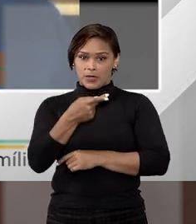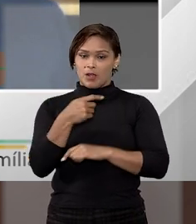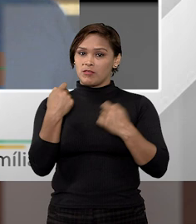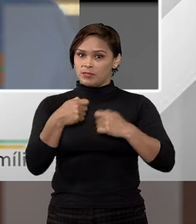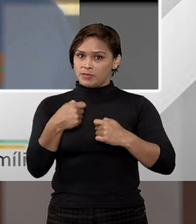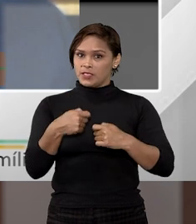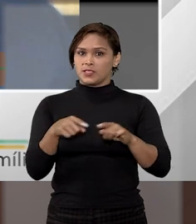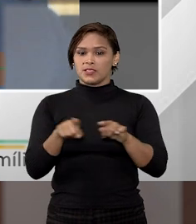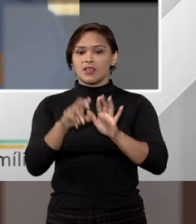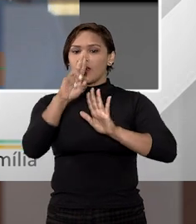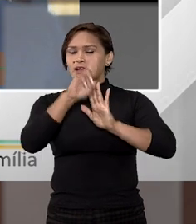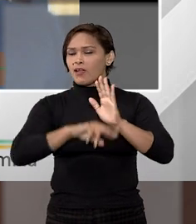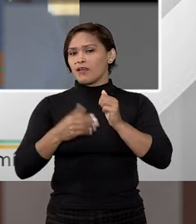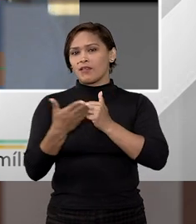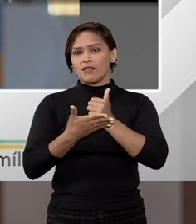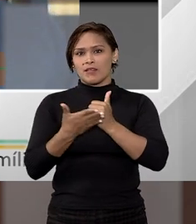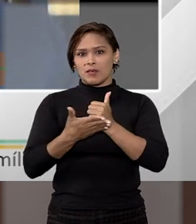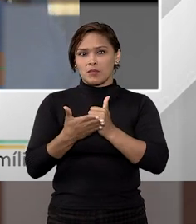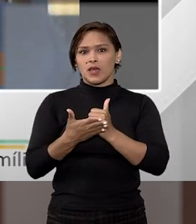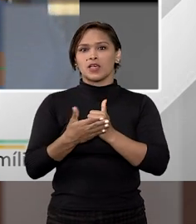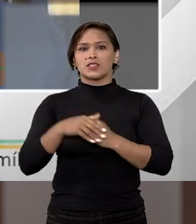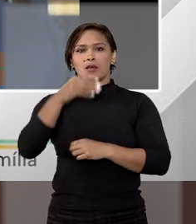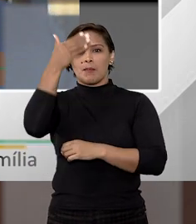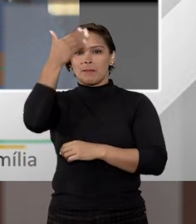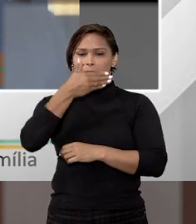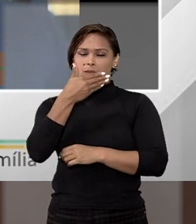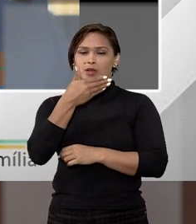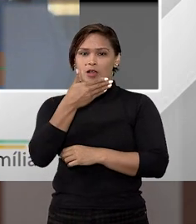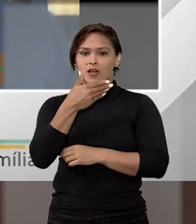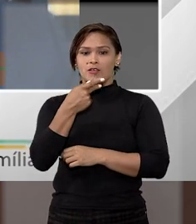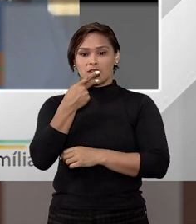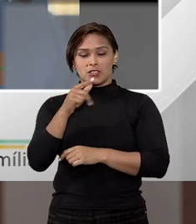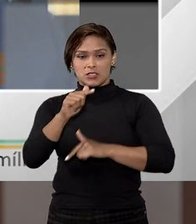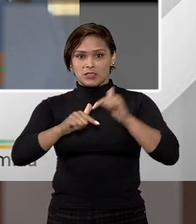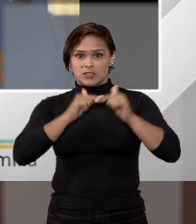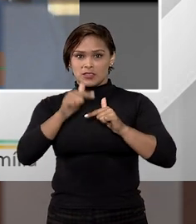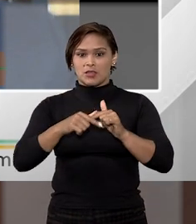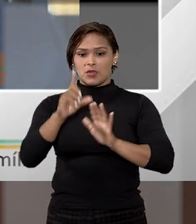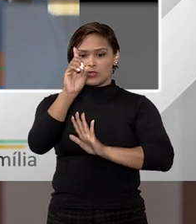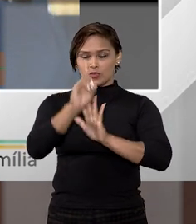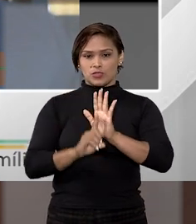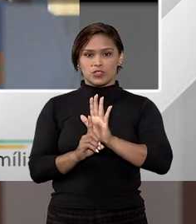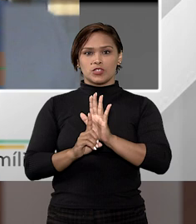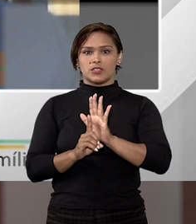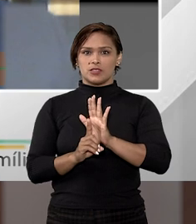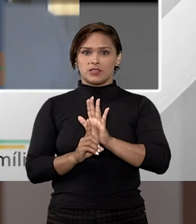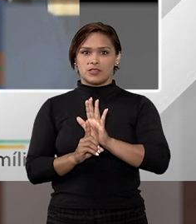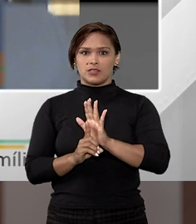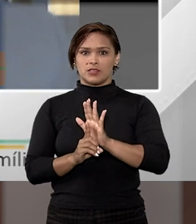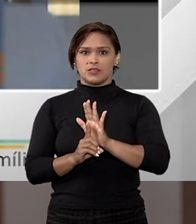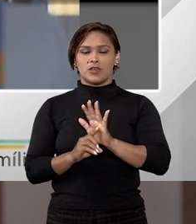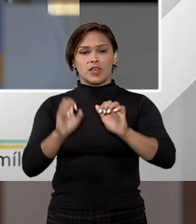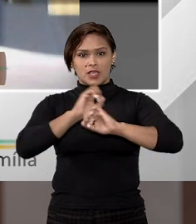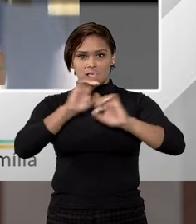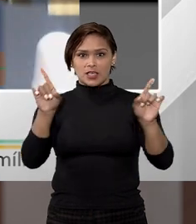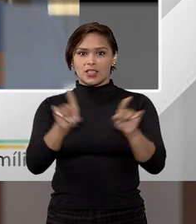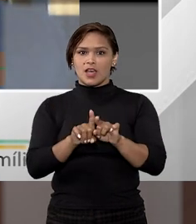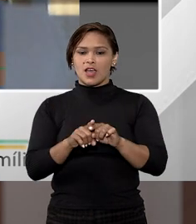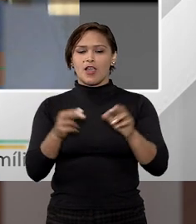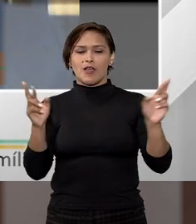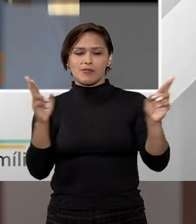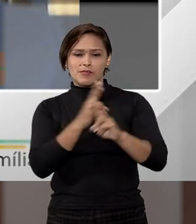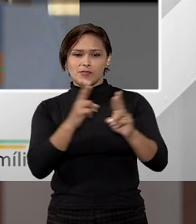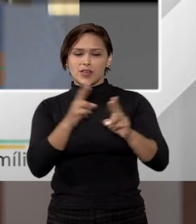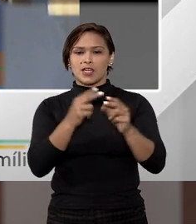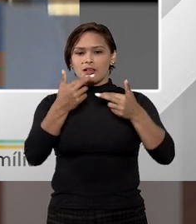Essa é a regra básica do ônus probatório que a gente trabalha no direito e, obviamente, que isso vai